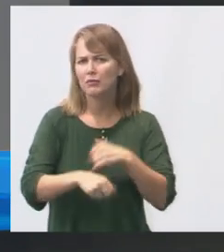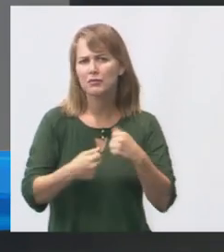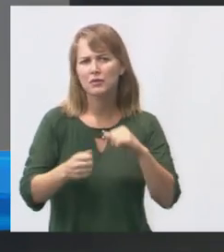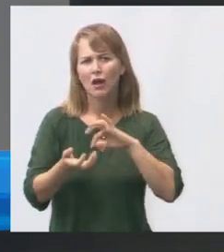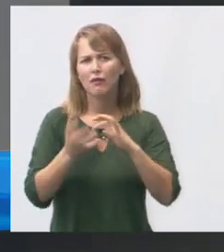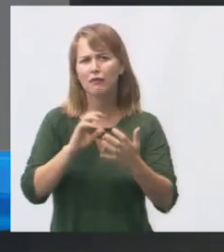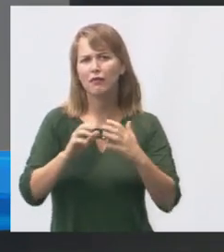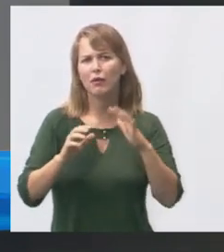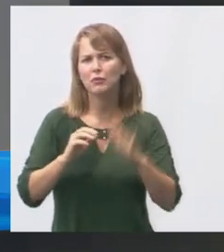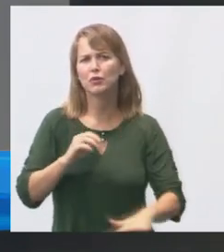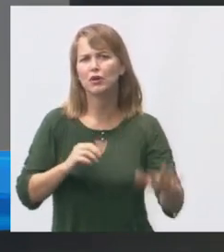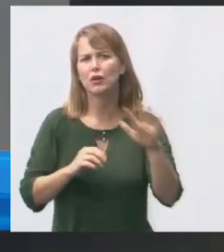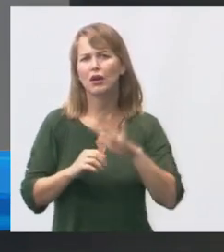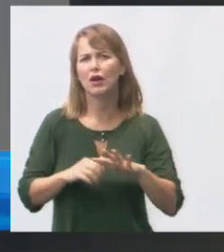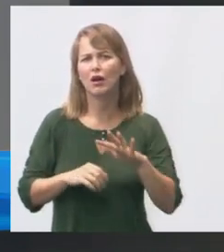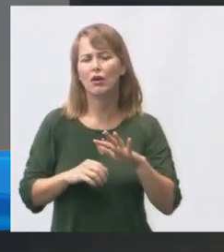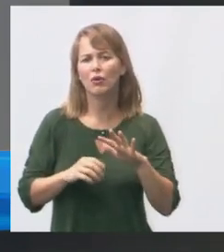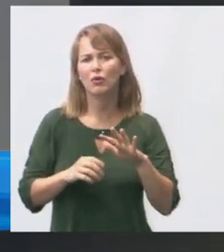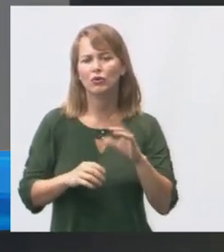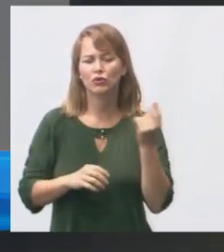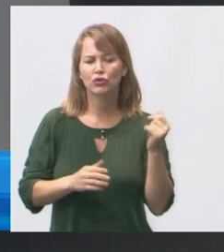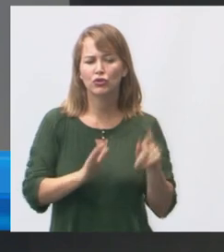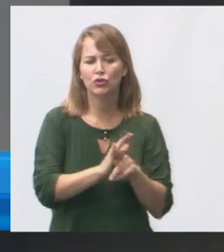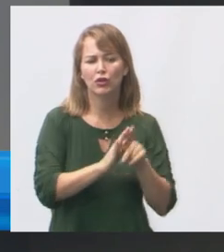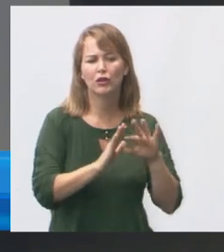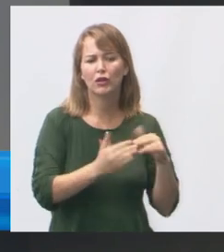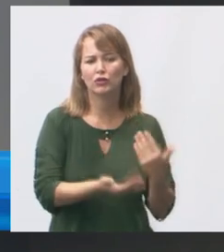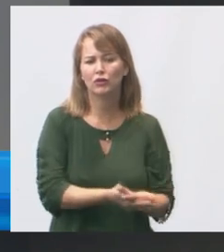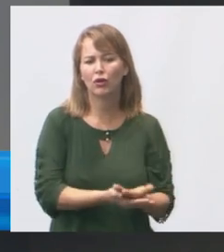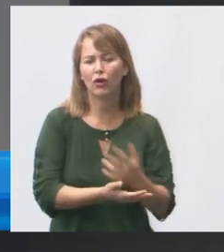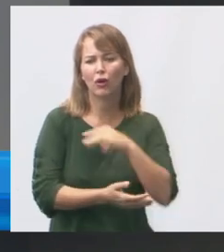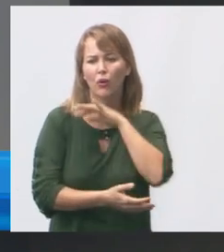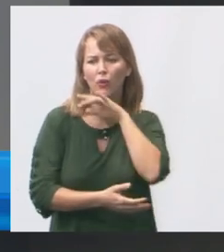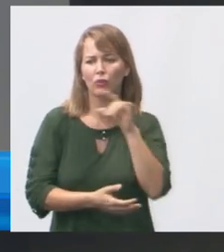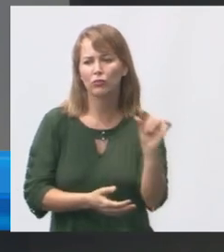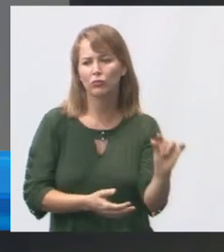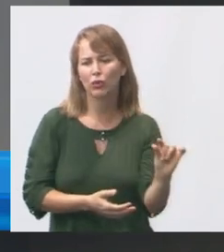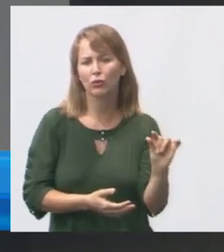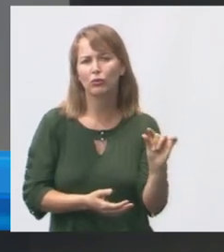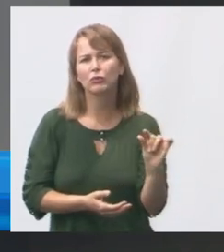muito ruim caixa da escola também não é suficiente tem que vir da secretaria da educação